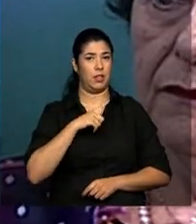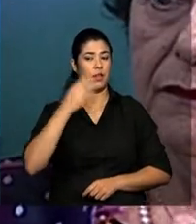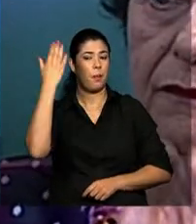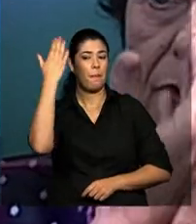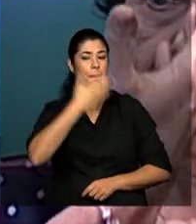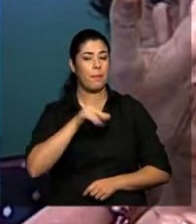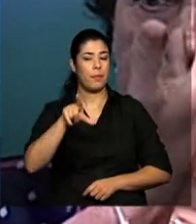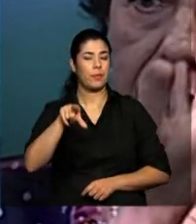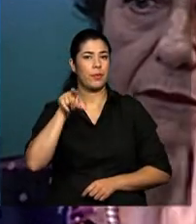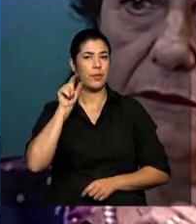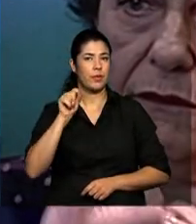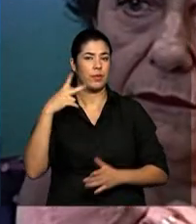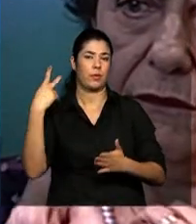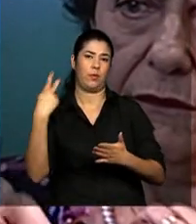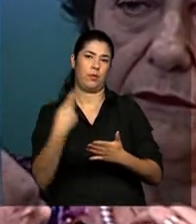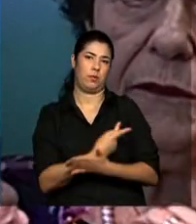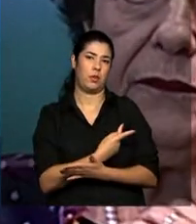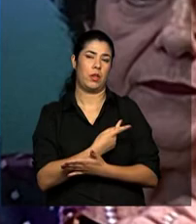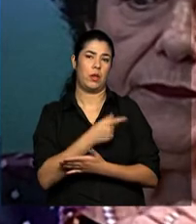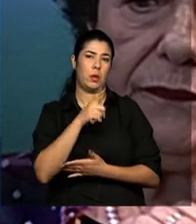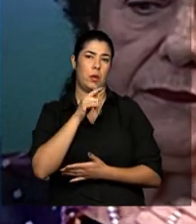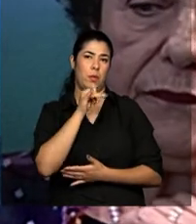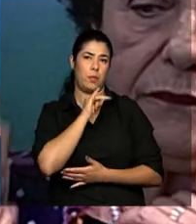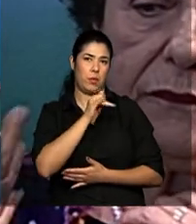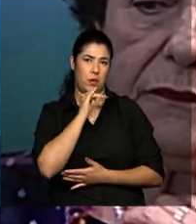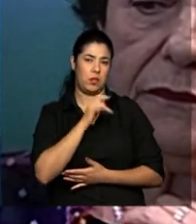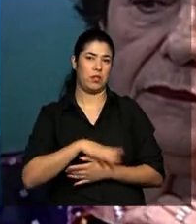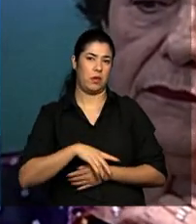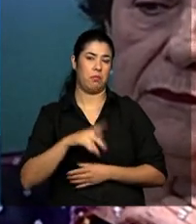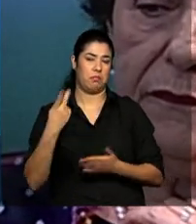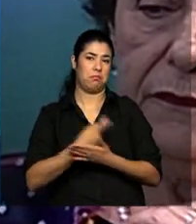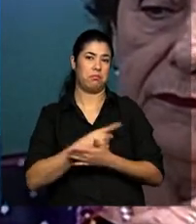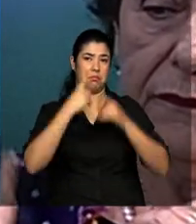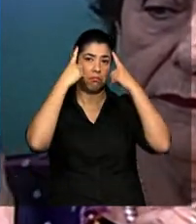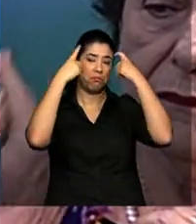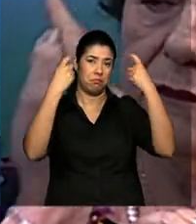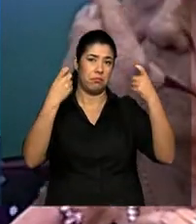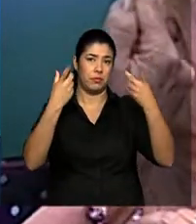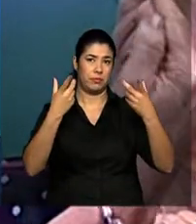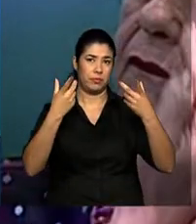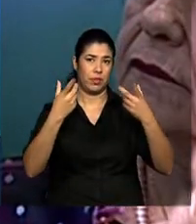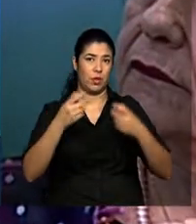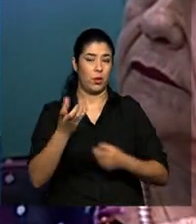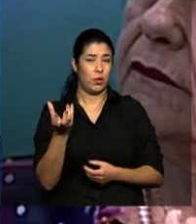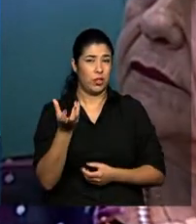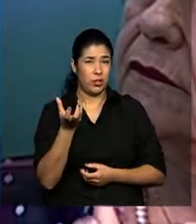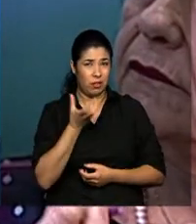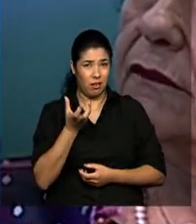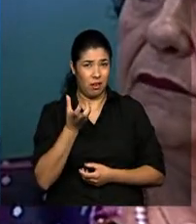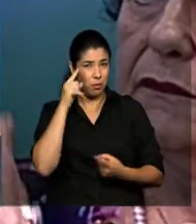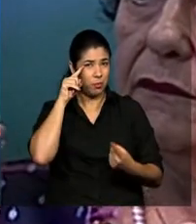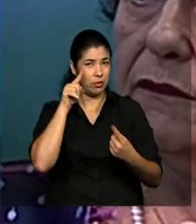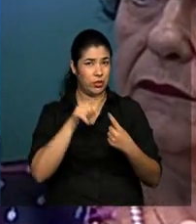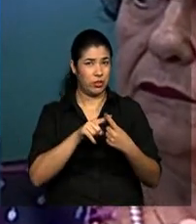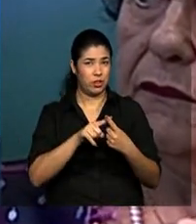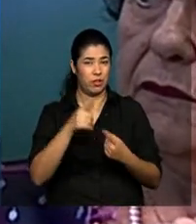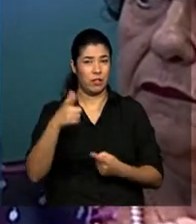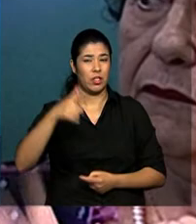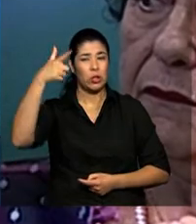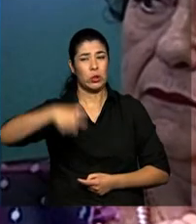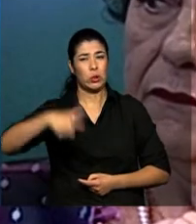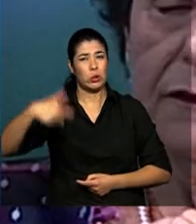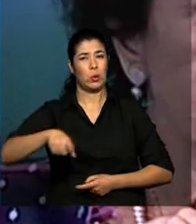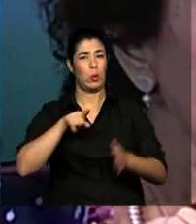coletados no momento da vitimização. O que nós queremos é não revitimizar e humanizar